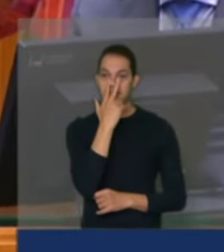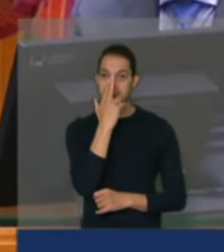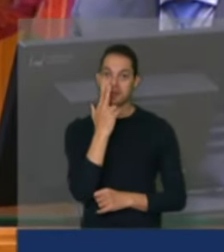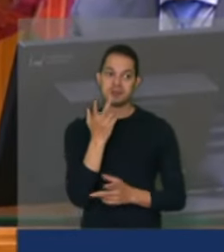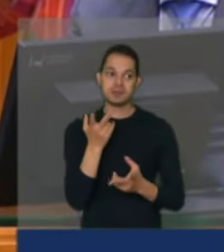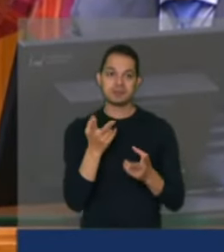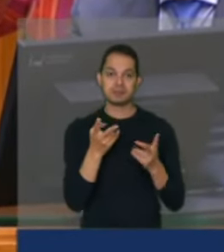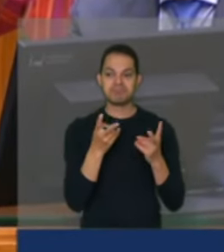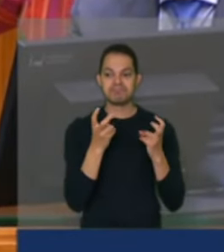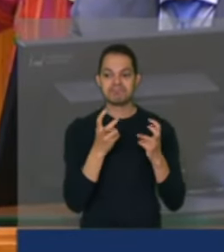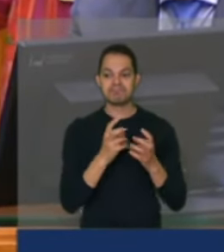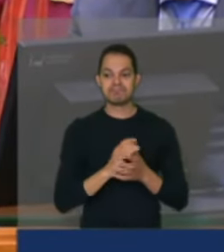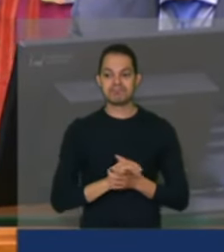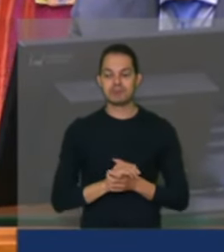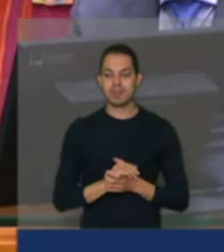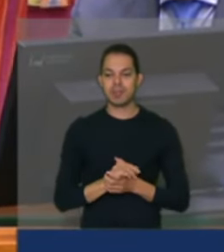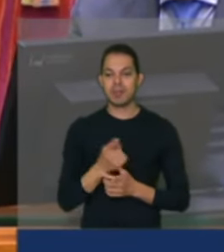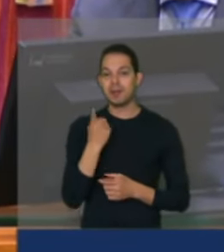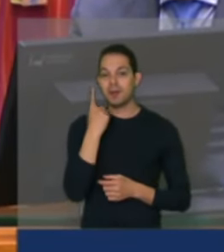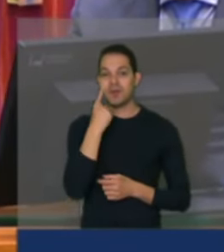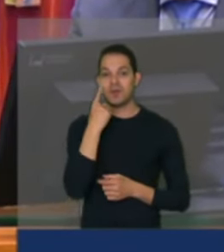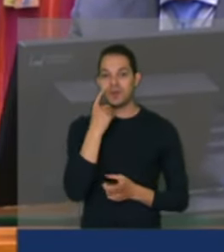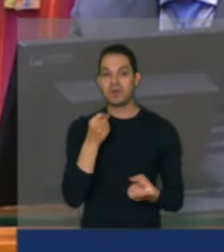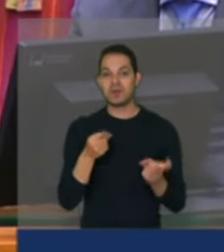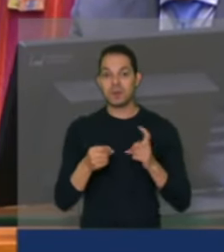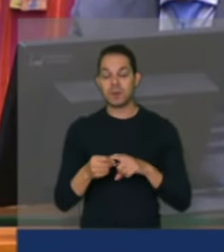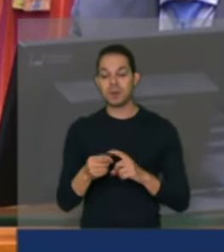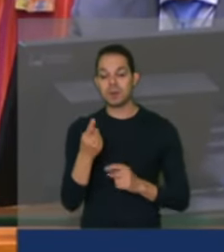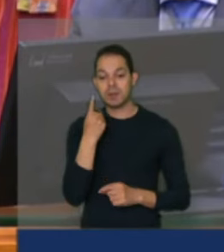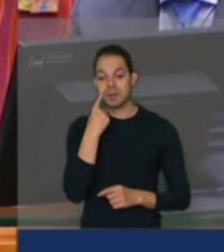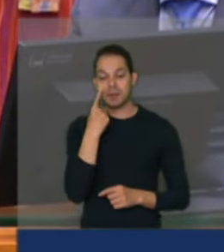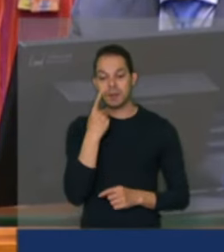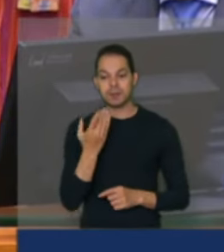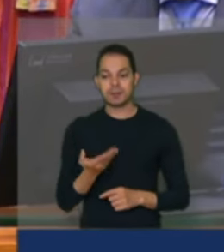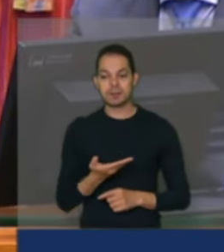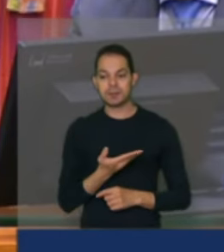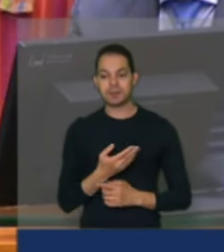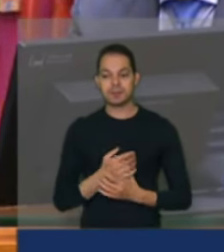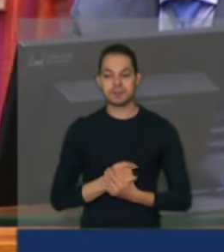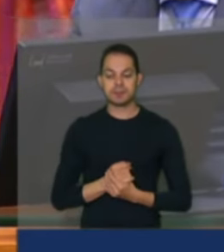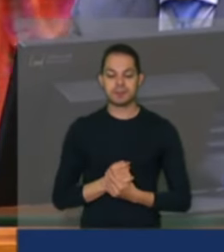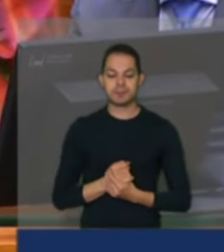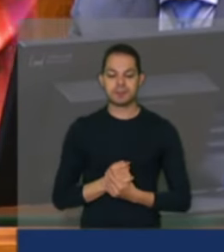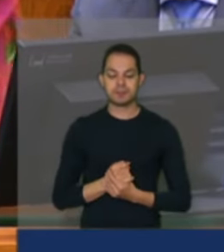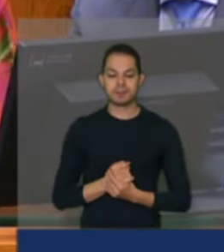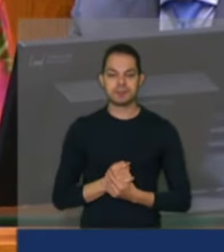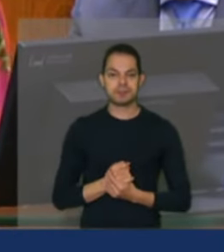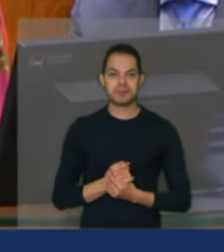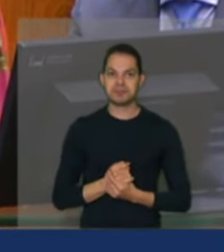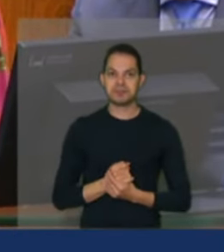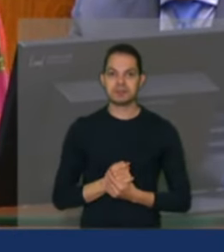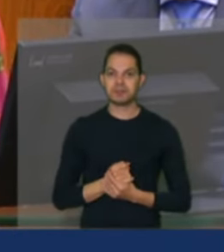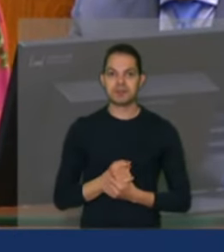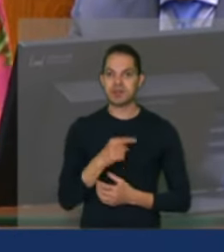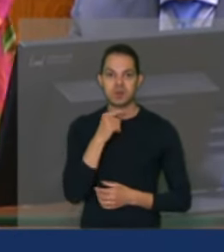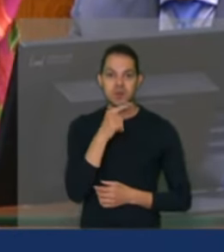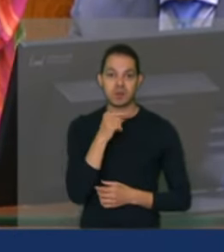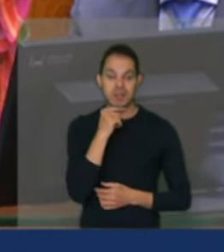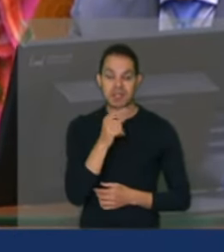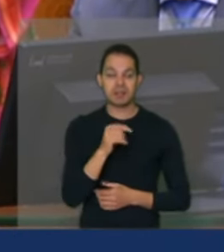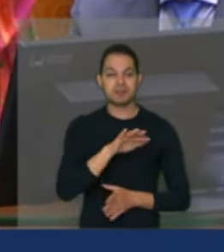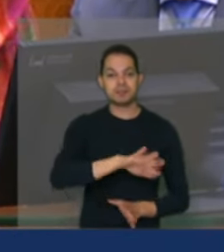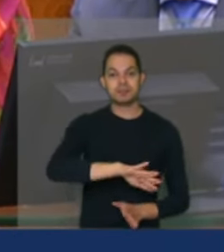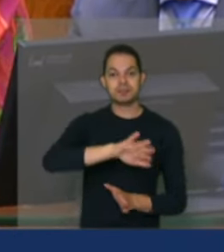Vamos ver se ele consegue retornar? Pelo jeito, não. Então, nós vamos passar